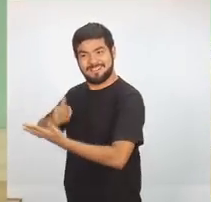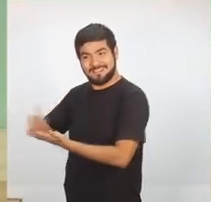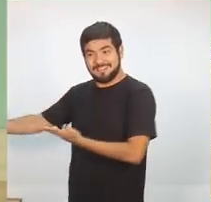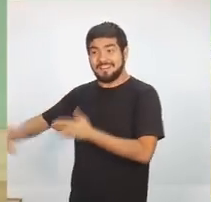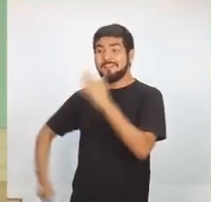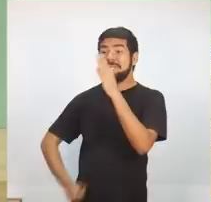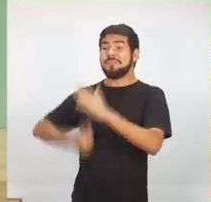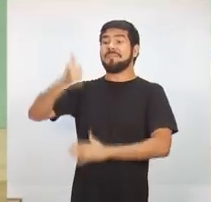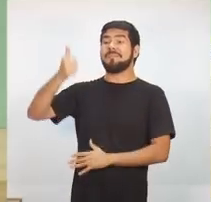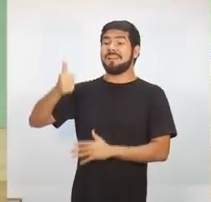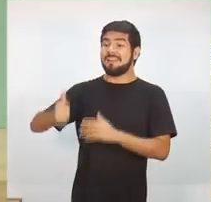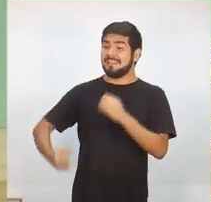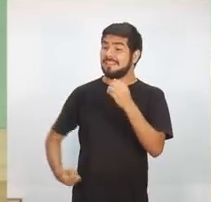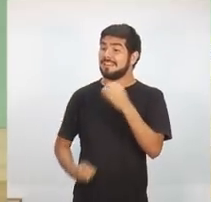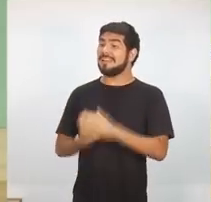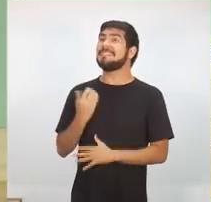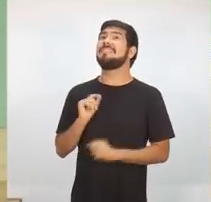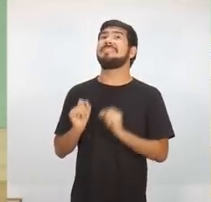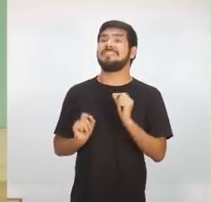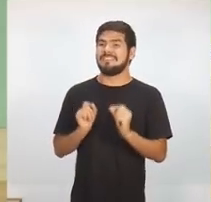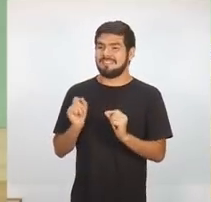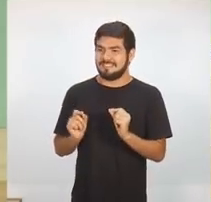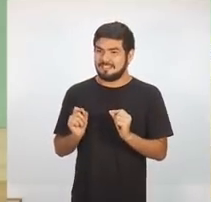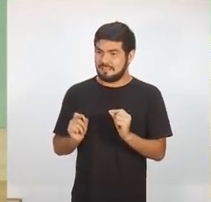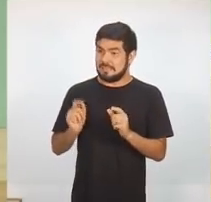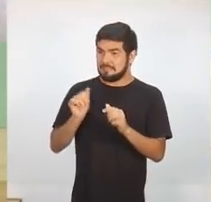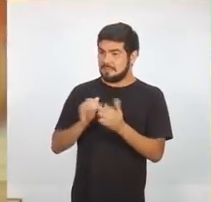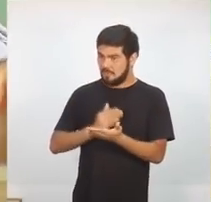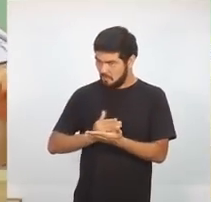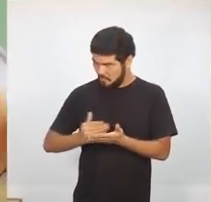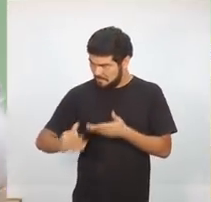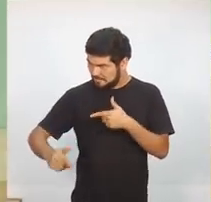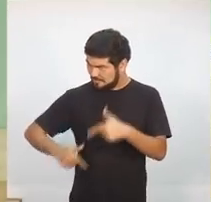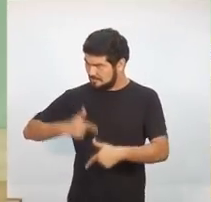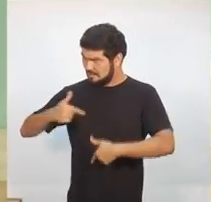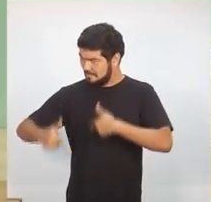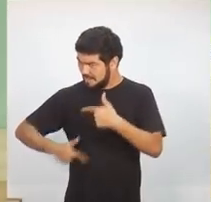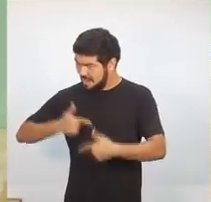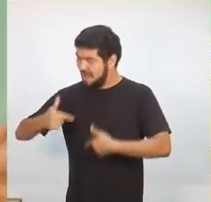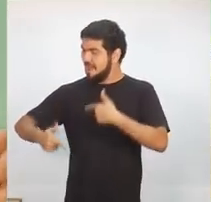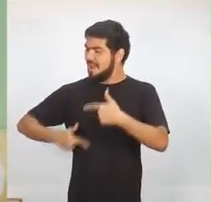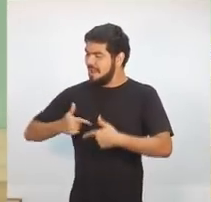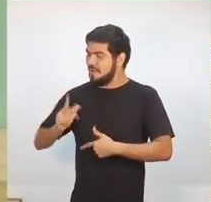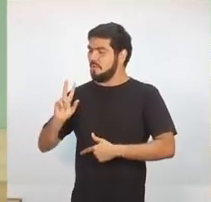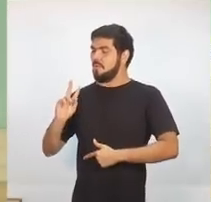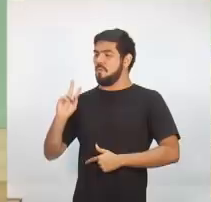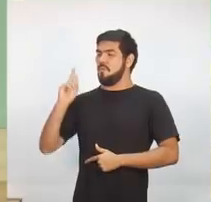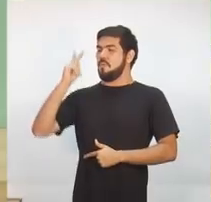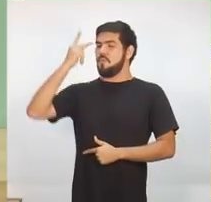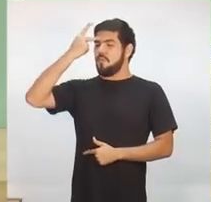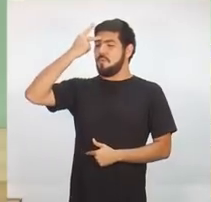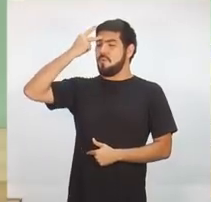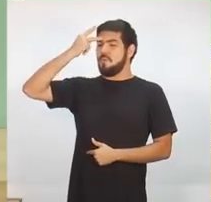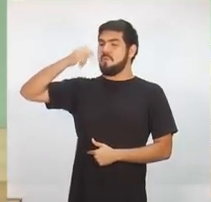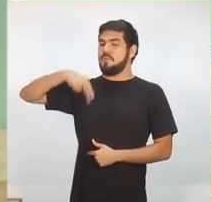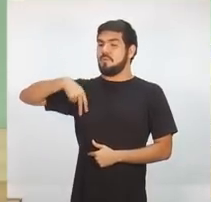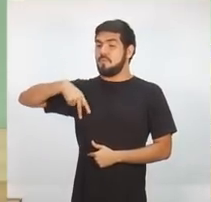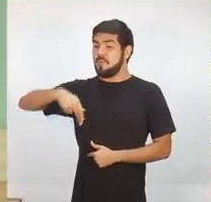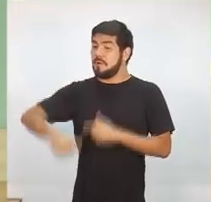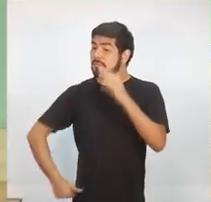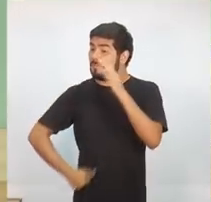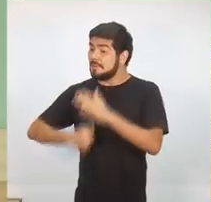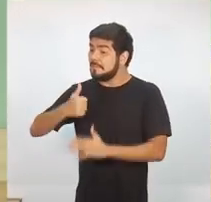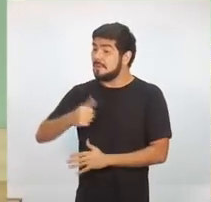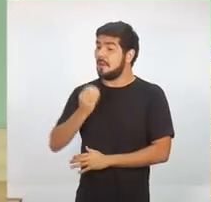primeiro passo que a criança dá. Depois que ele começa a andar, ele vai andar para resto da vida com suas próprias pernas. O primeiro passo